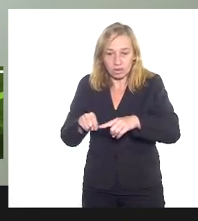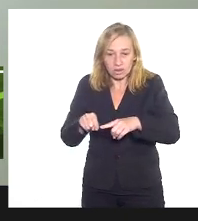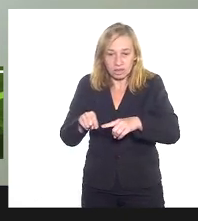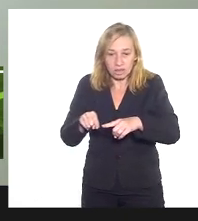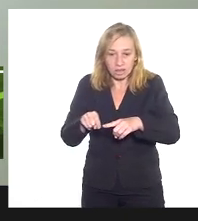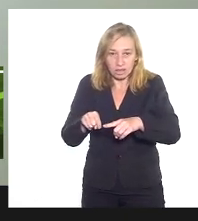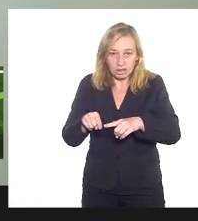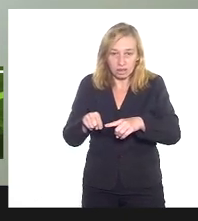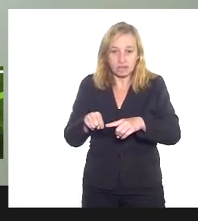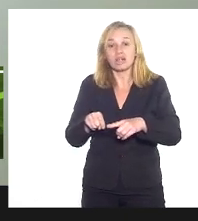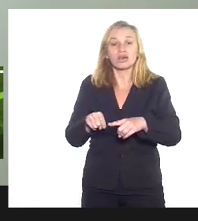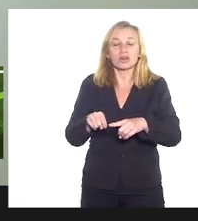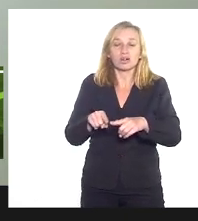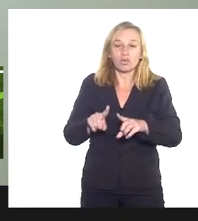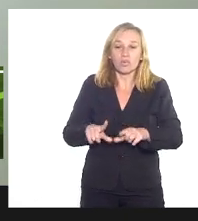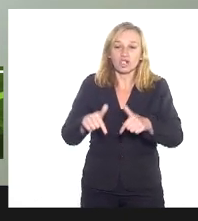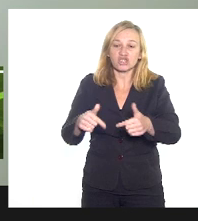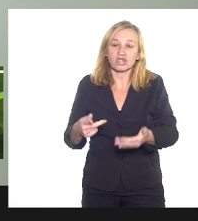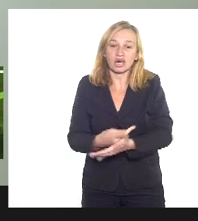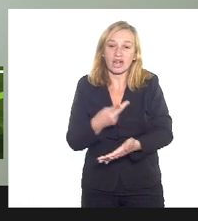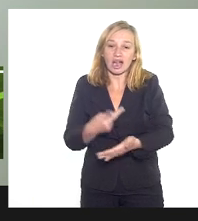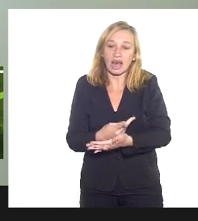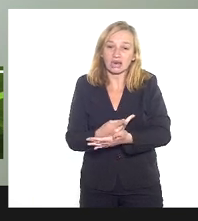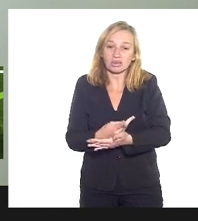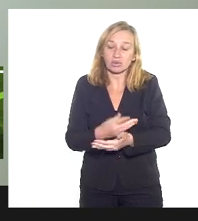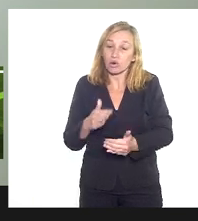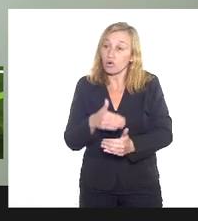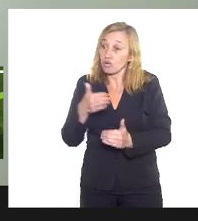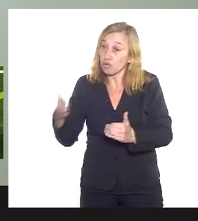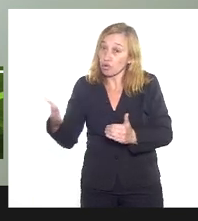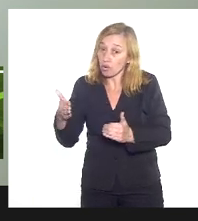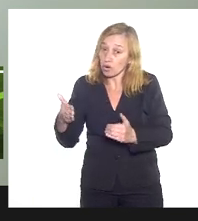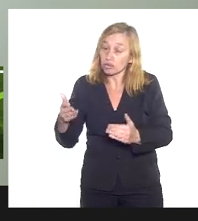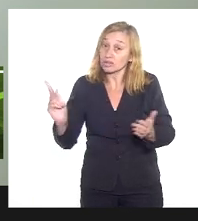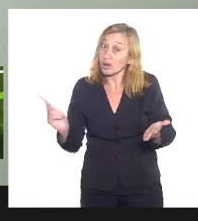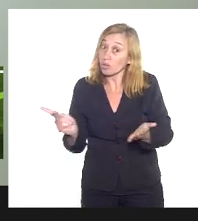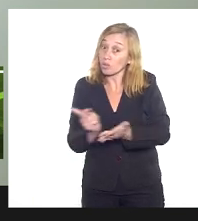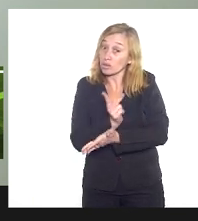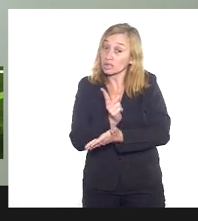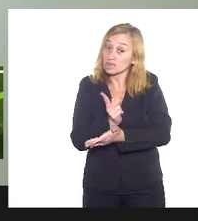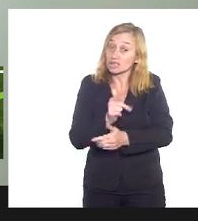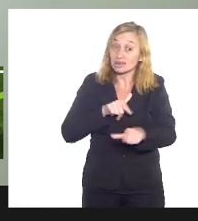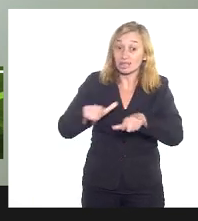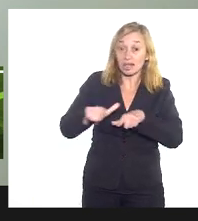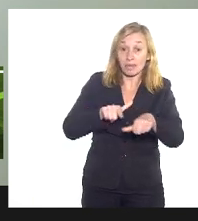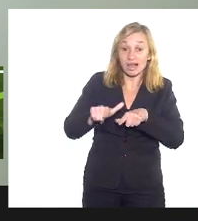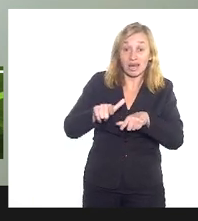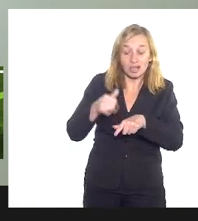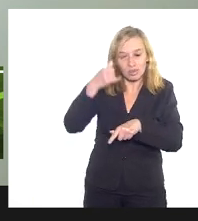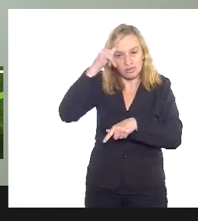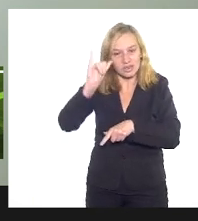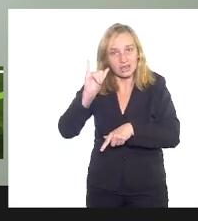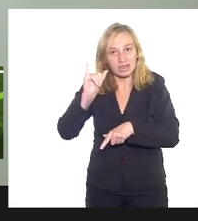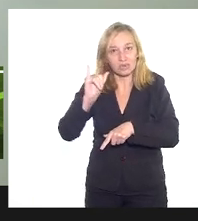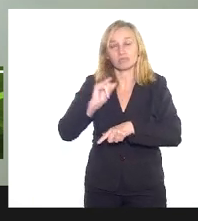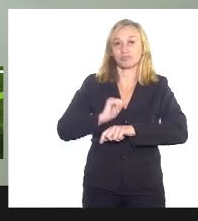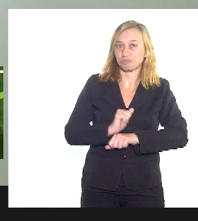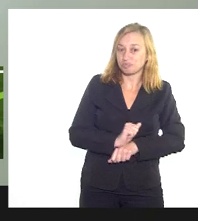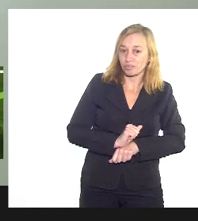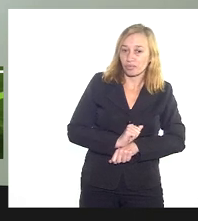claro, na atuação, nas áreas de atuação onde tem ocorrido e trabalhar com a prevenção que é a educação